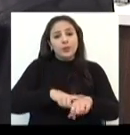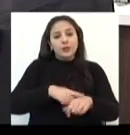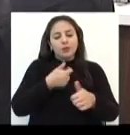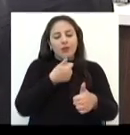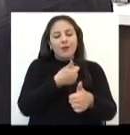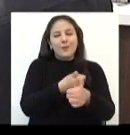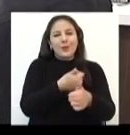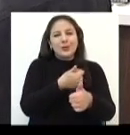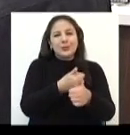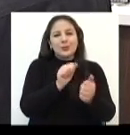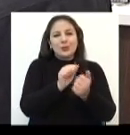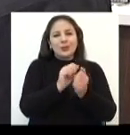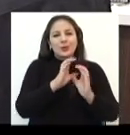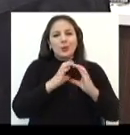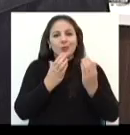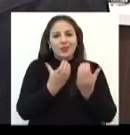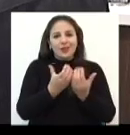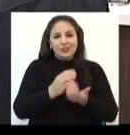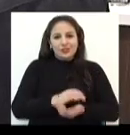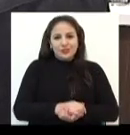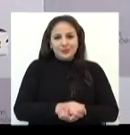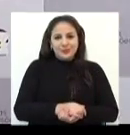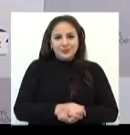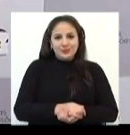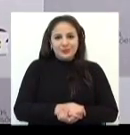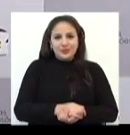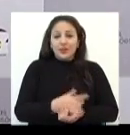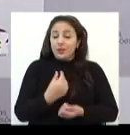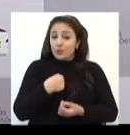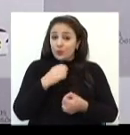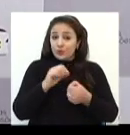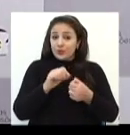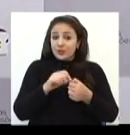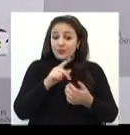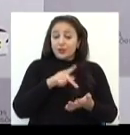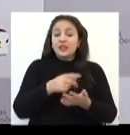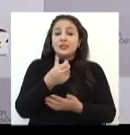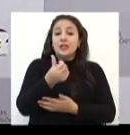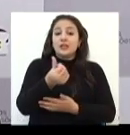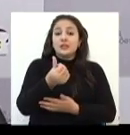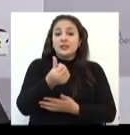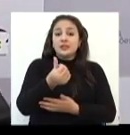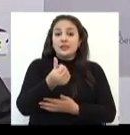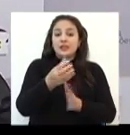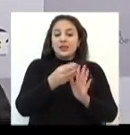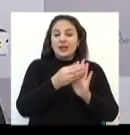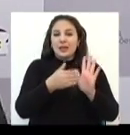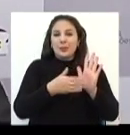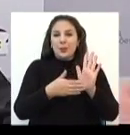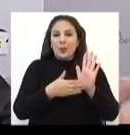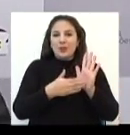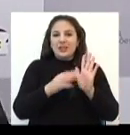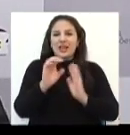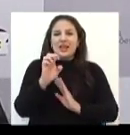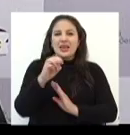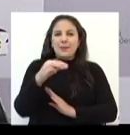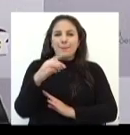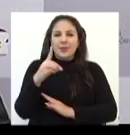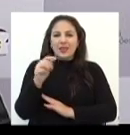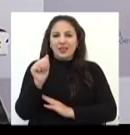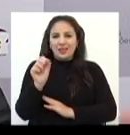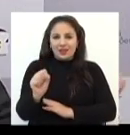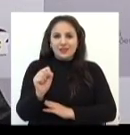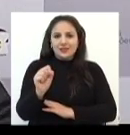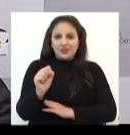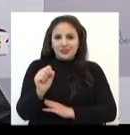momento de aproximação com a comunidade. Eu fiz, na verdade, seis emendas e fui até no meu bairro, nos bairros vizinhos,